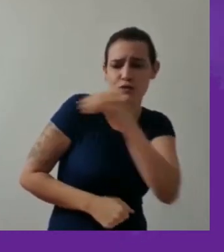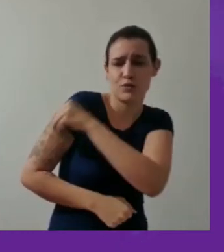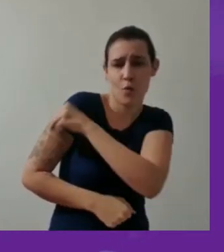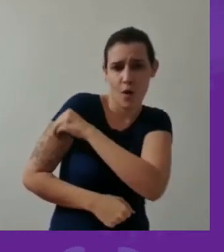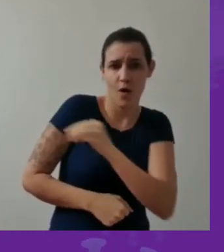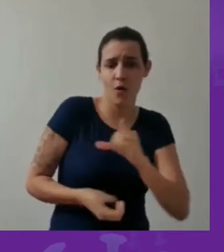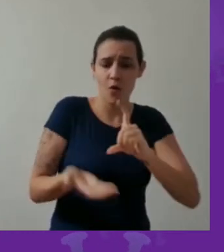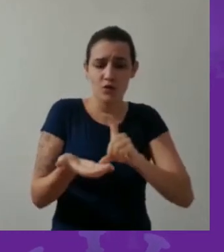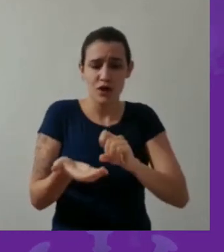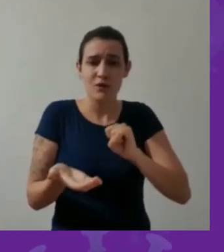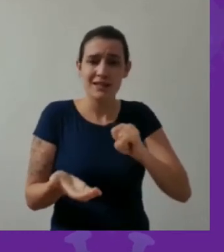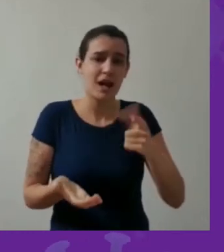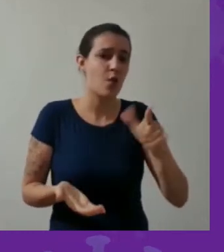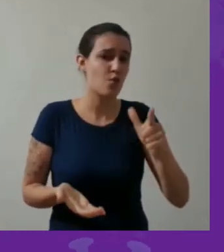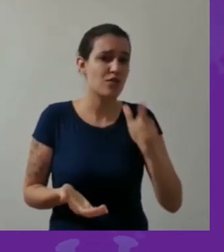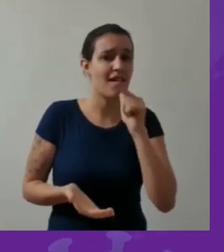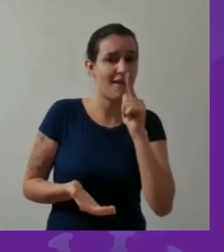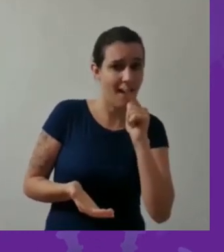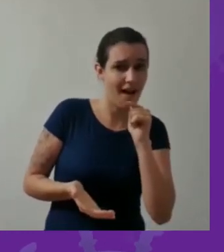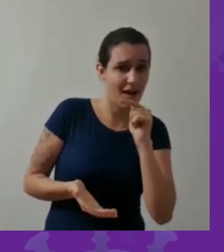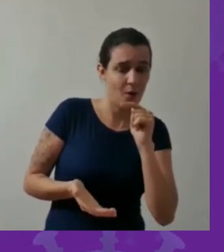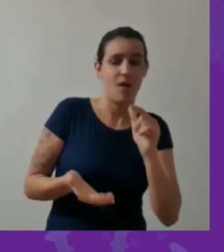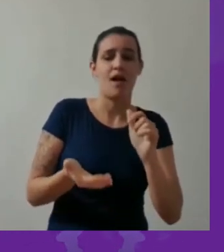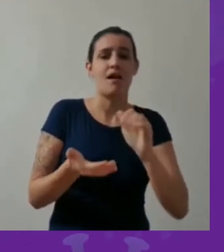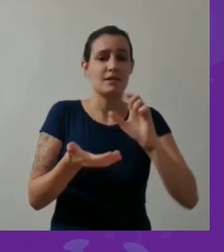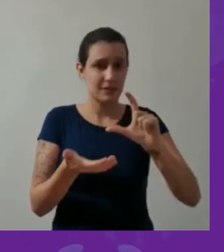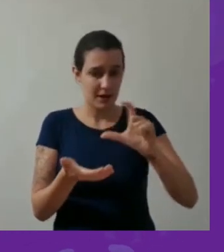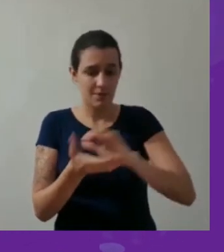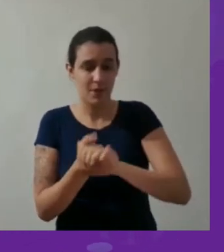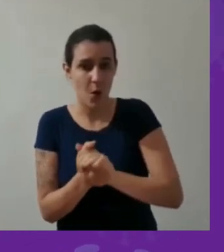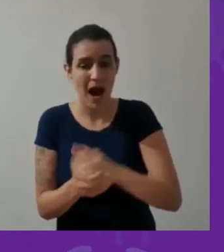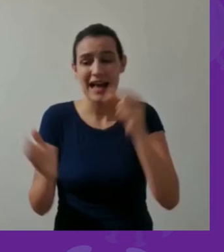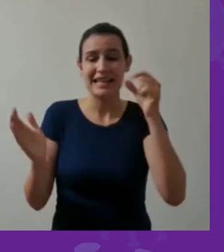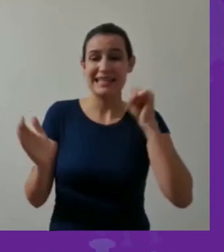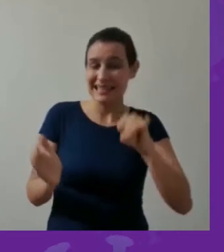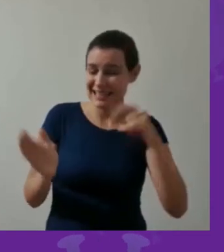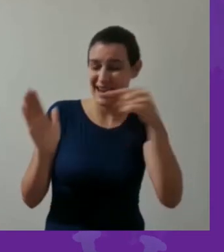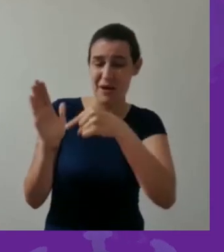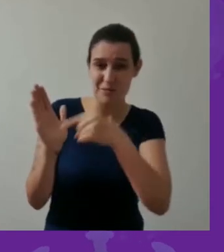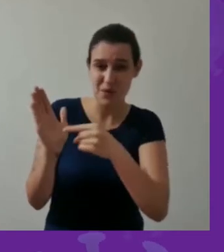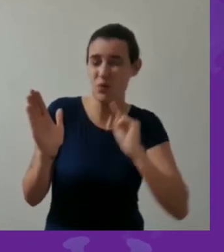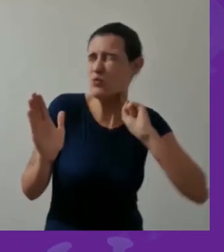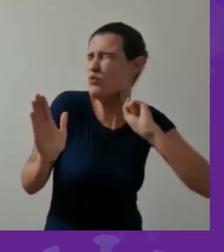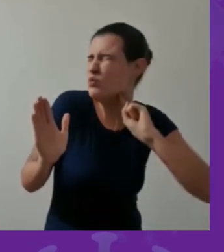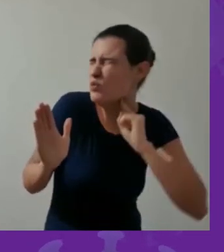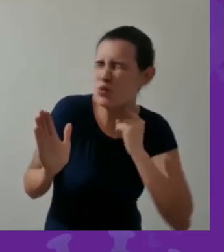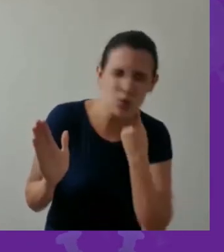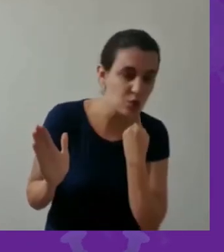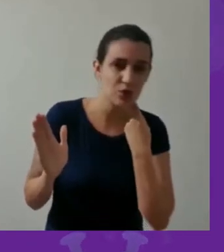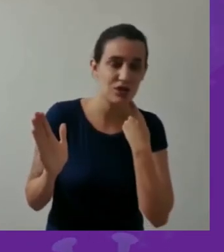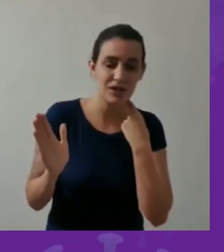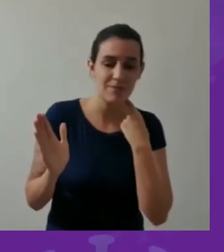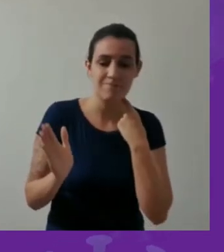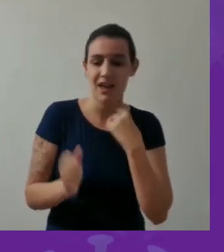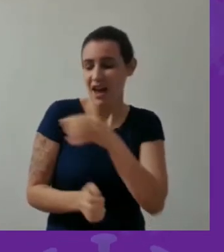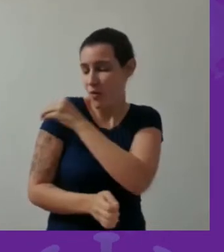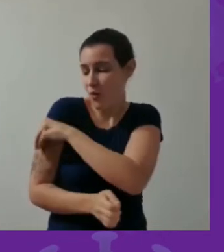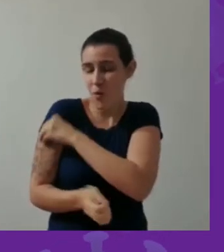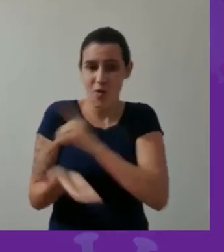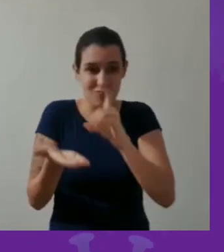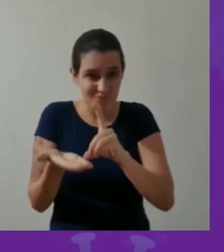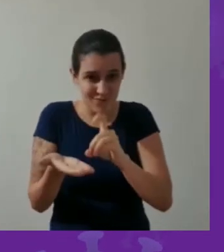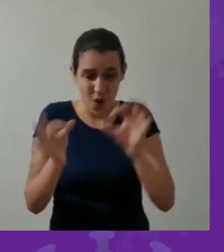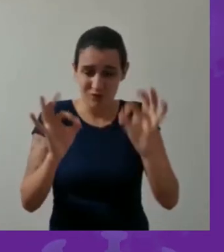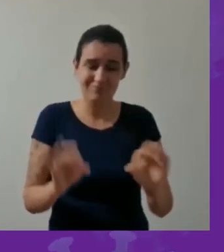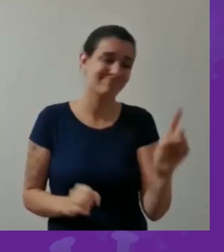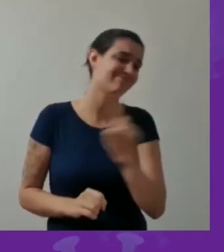tem acesso a água e sabão. E mesmo assim, se a mão tiver com alguma sujidade, alguma sujeira agarrada na mão, o álcool gel praticamente